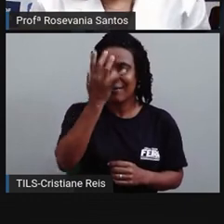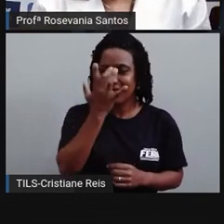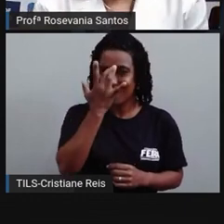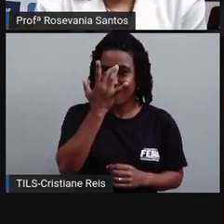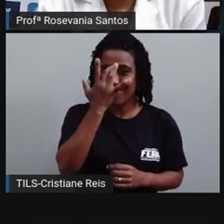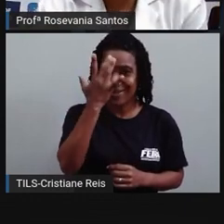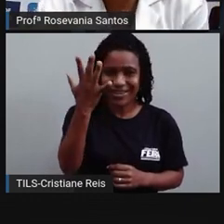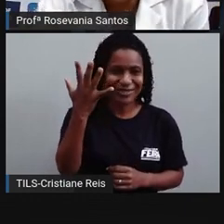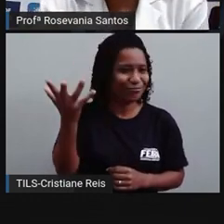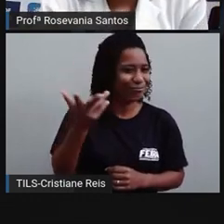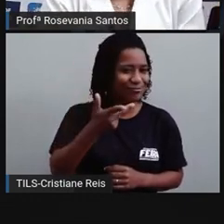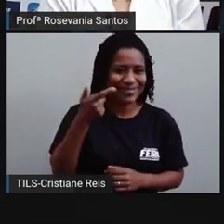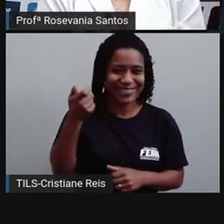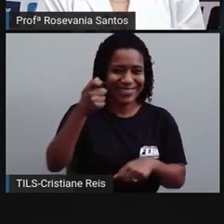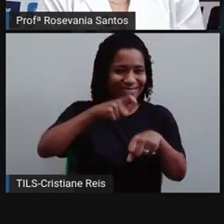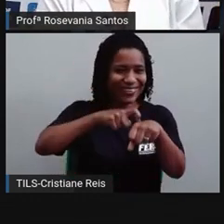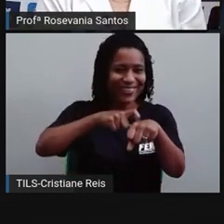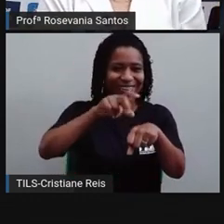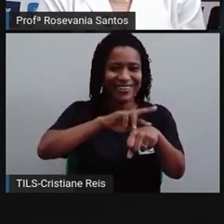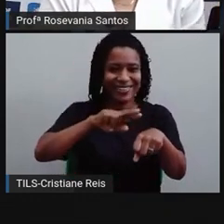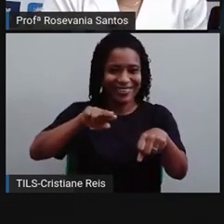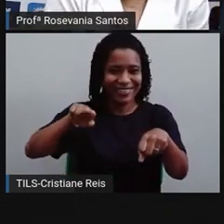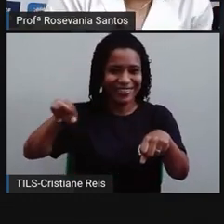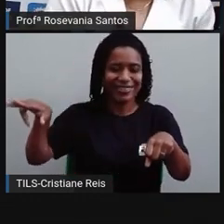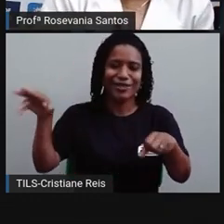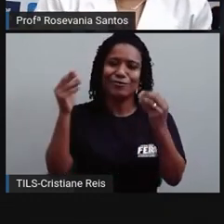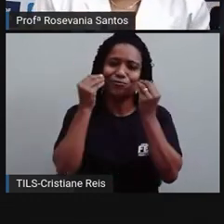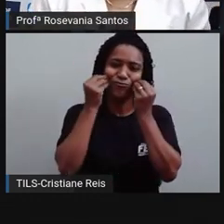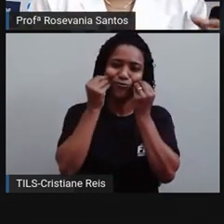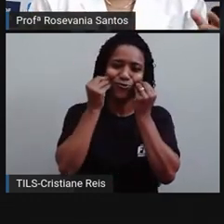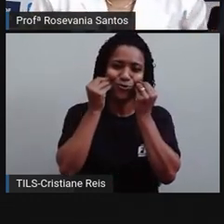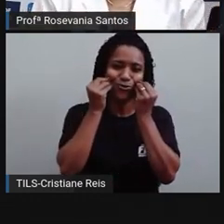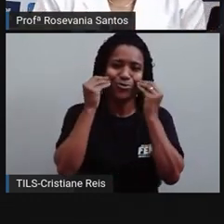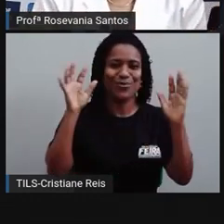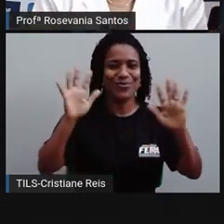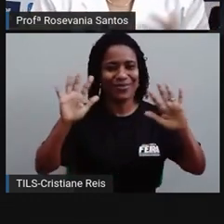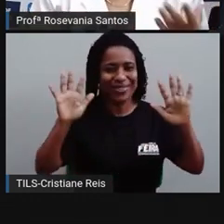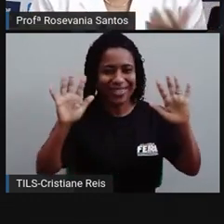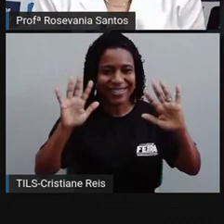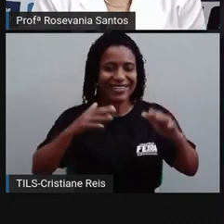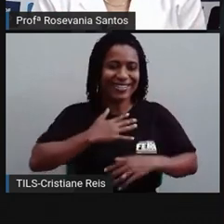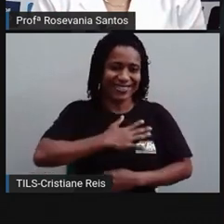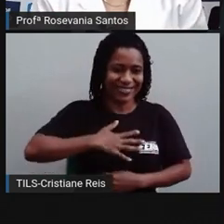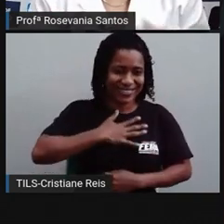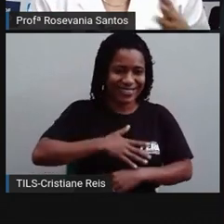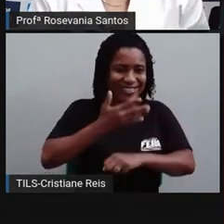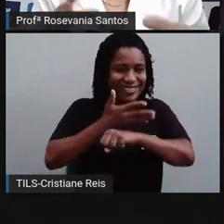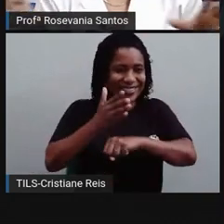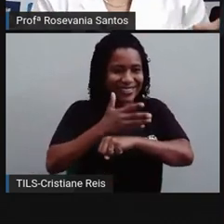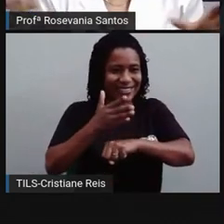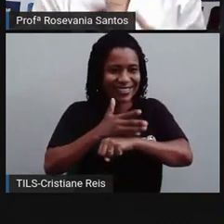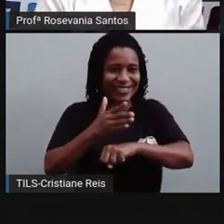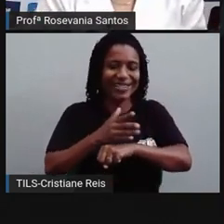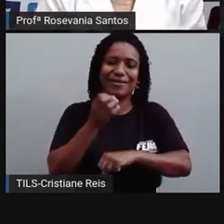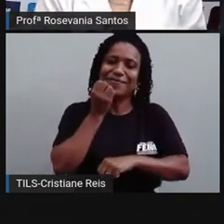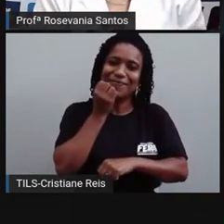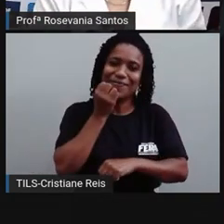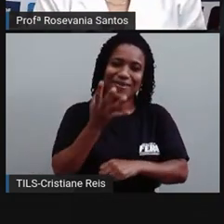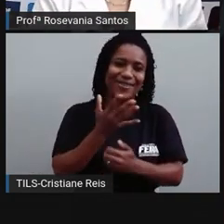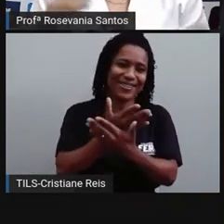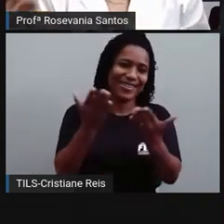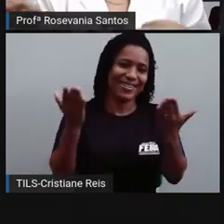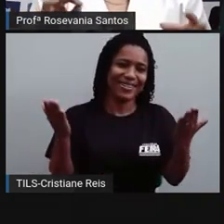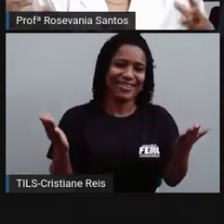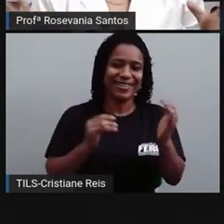que craque em fuso horário. Gente, um beijão espero que você tenha gostado agora é só treinar pegue um mapinha tem vários mapinhas desse na